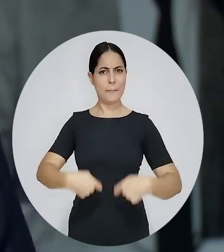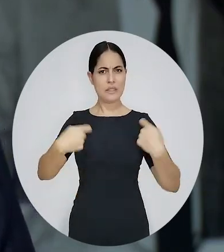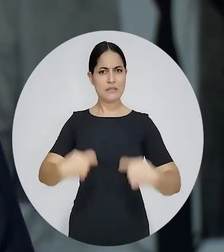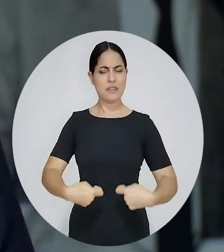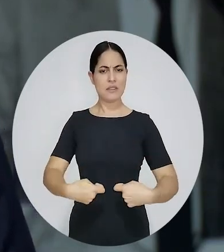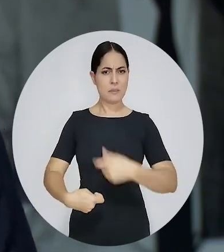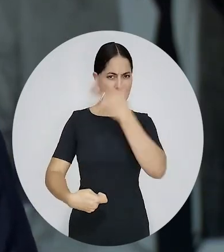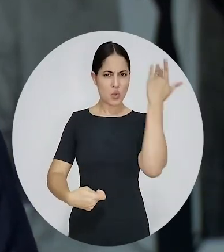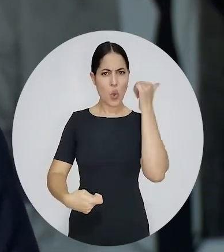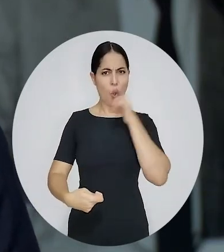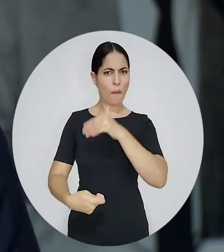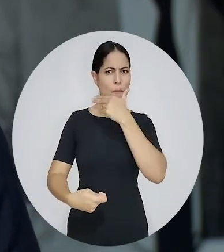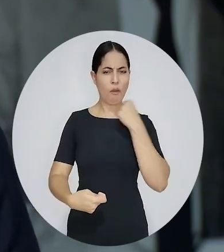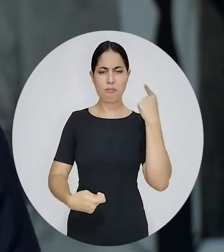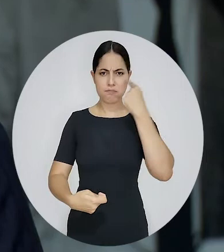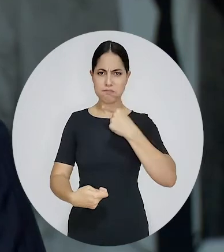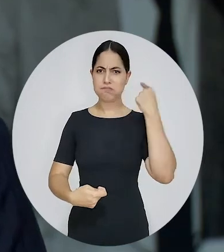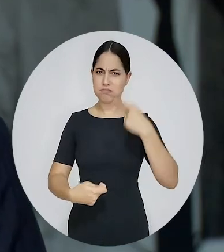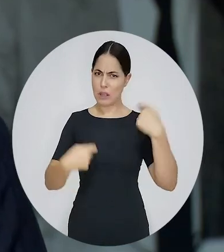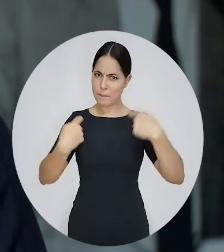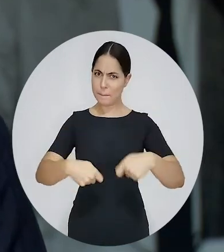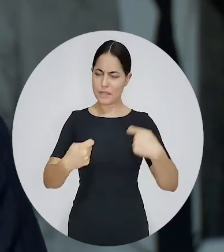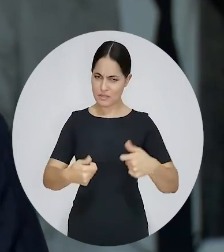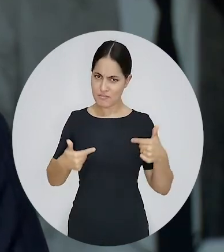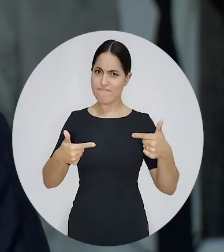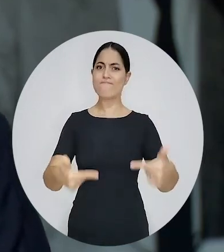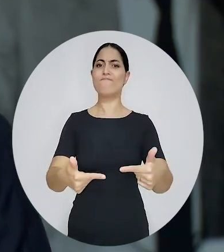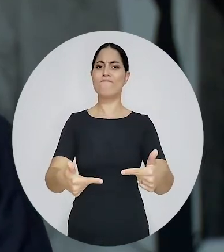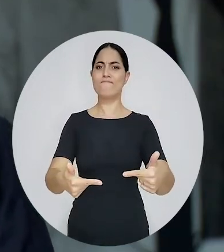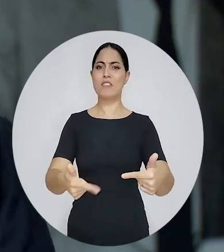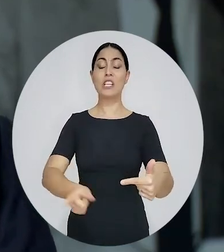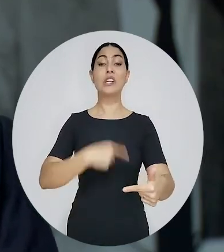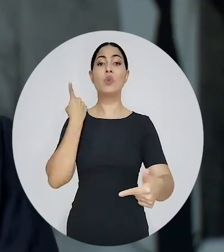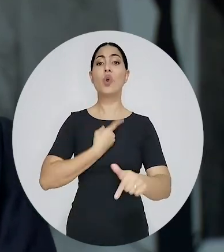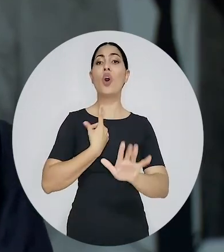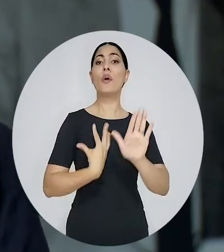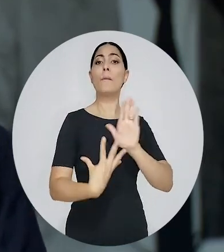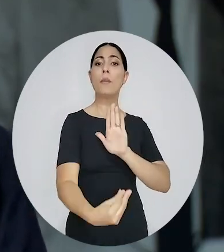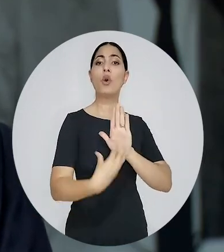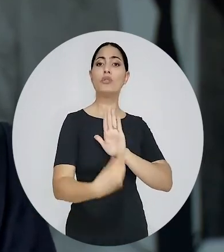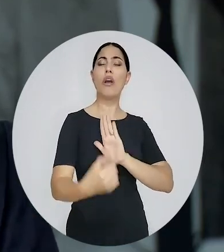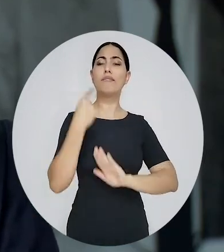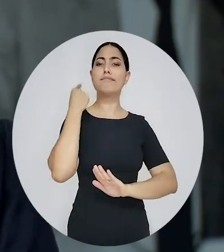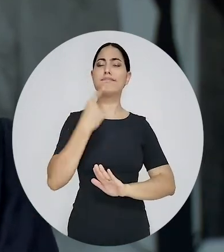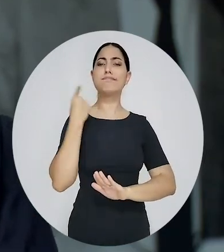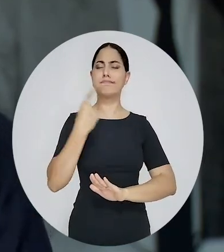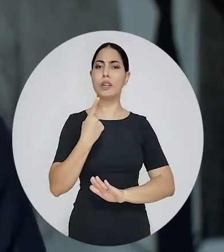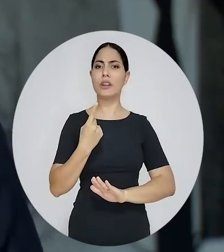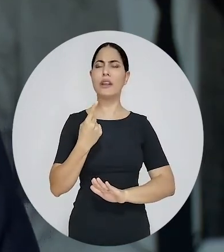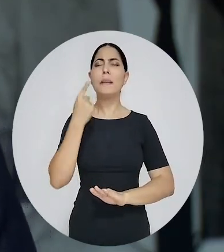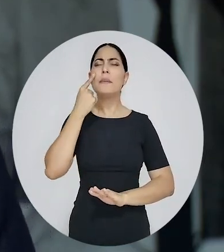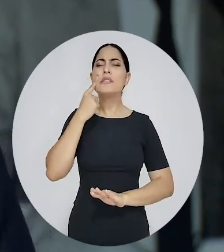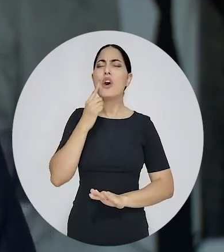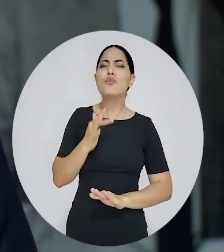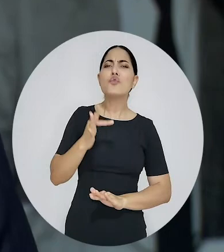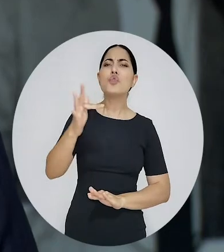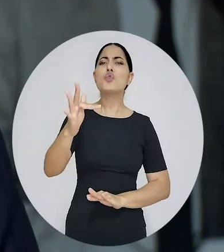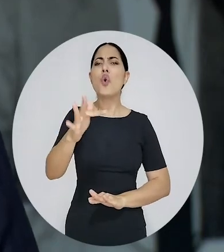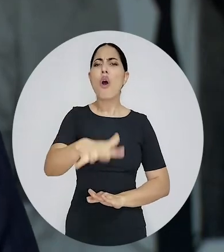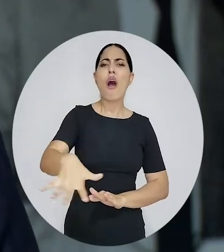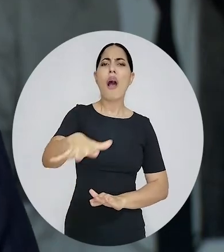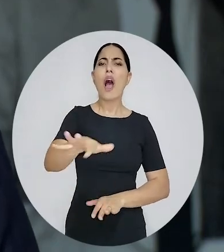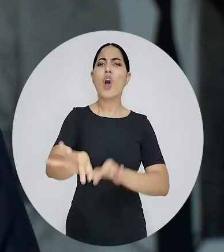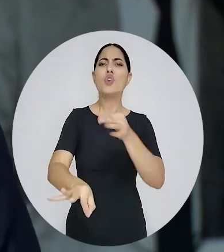advogado e de uma advogada. Pensar no modelo da advocacia para dar essa resposta. E que judiciário